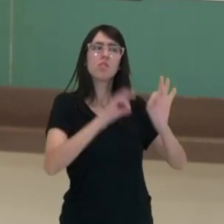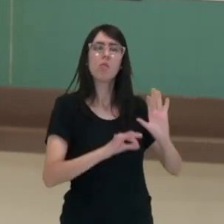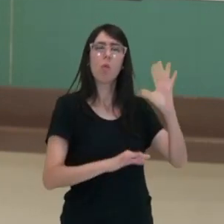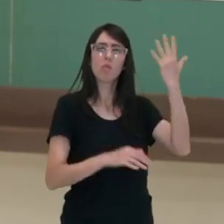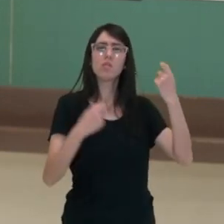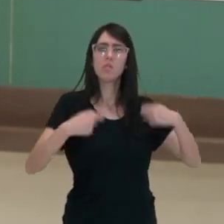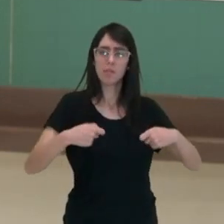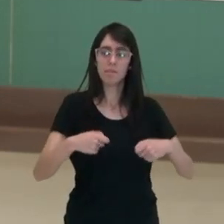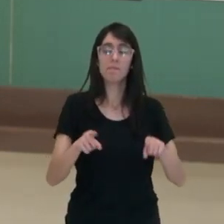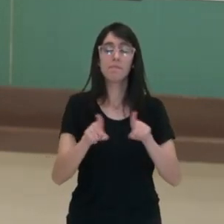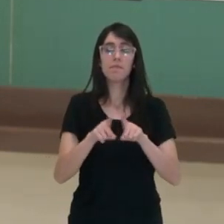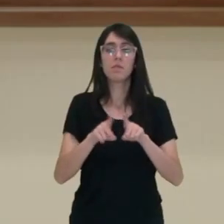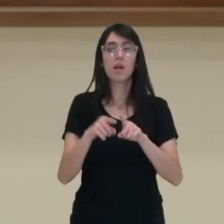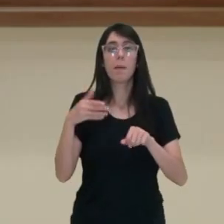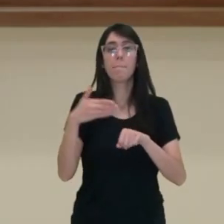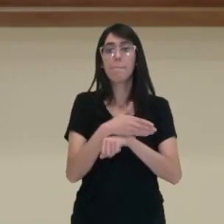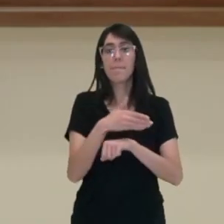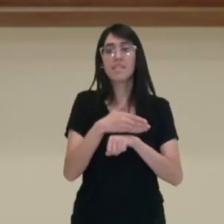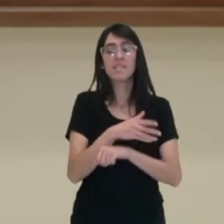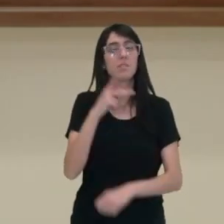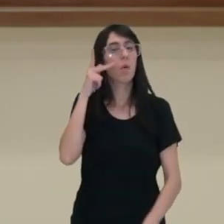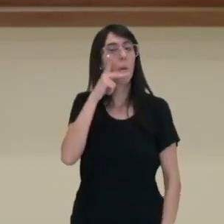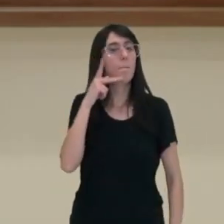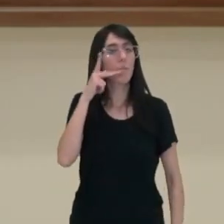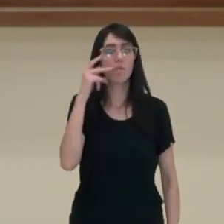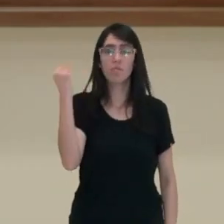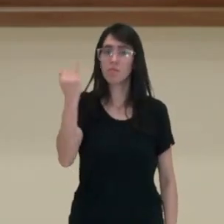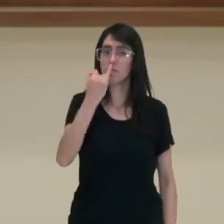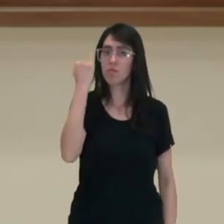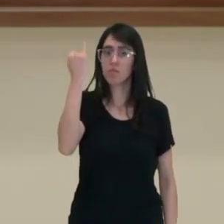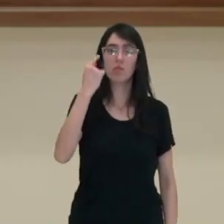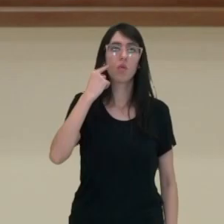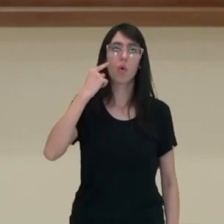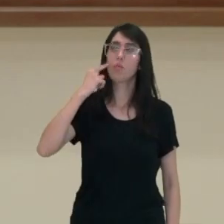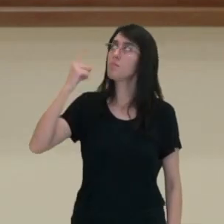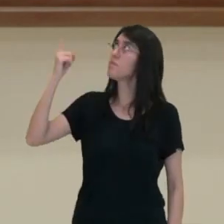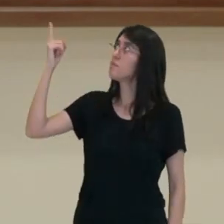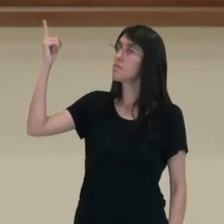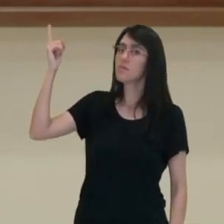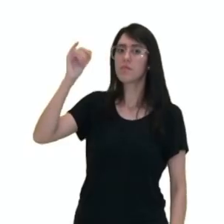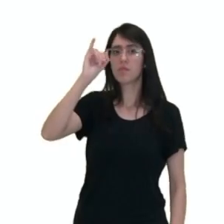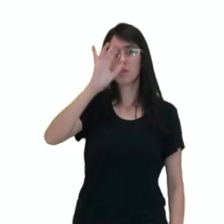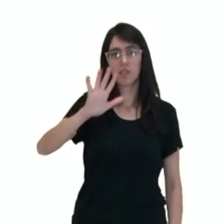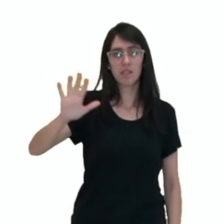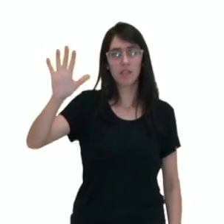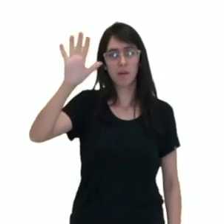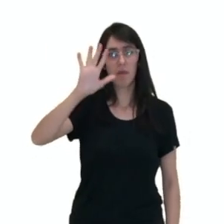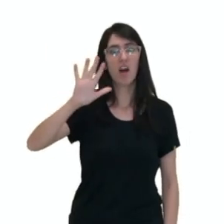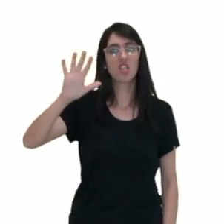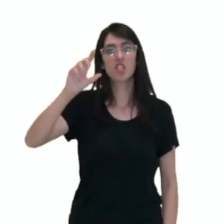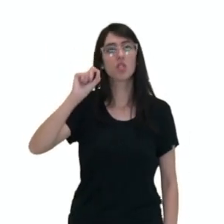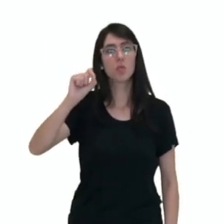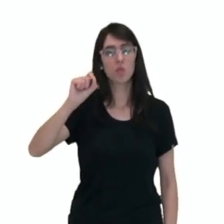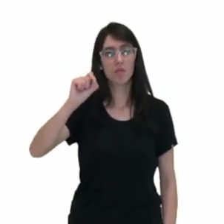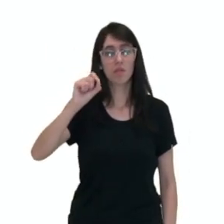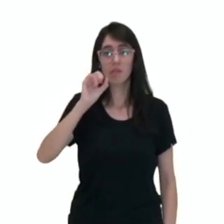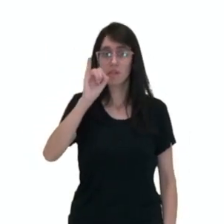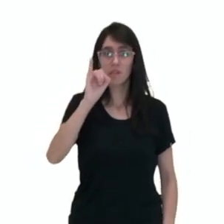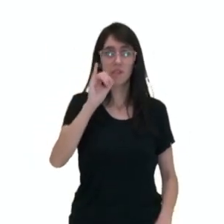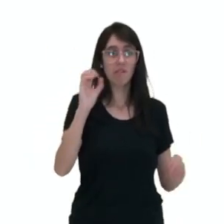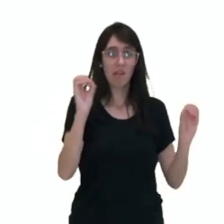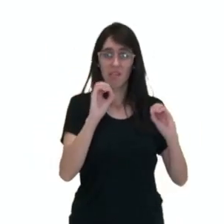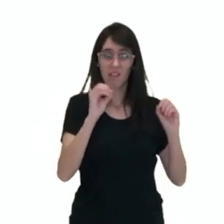E a participação também política é primordial. Então aqui a gente tem uma imagem que exemplifica bem. Quando não há